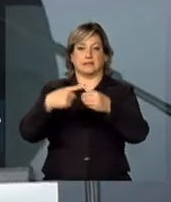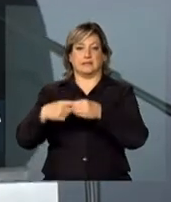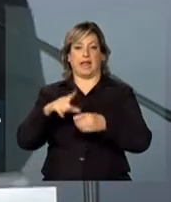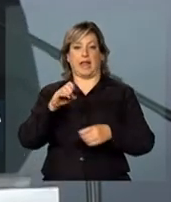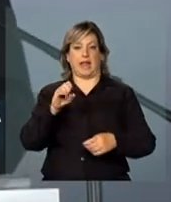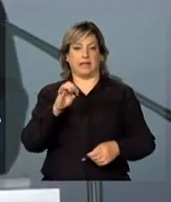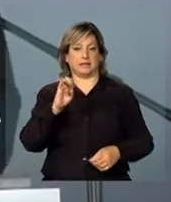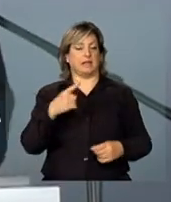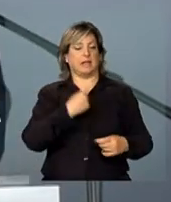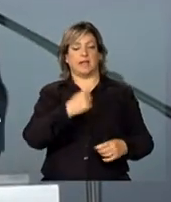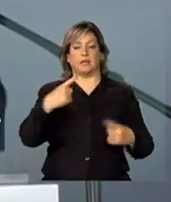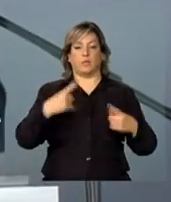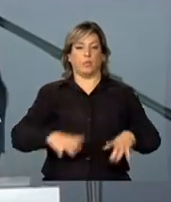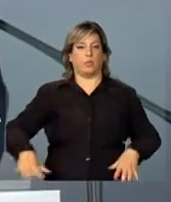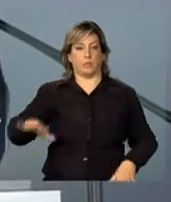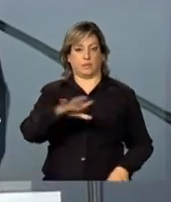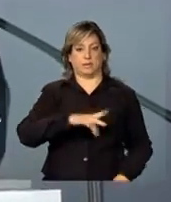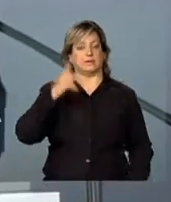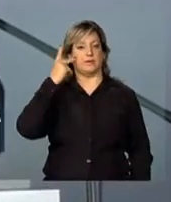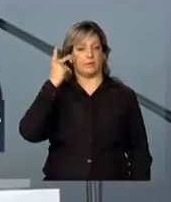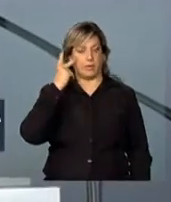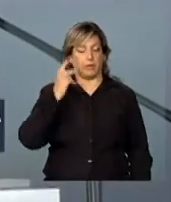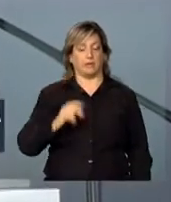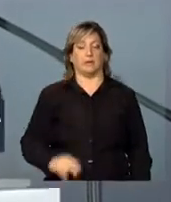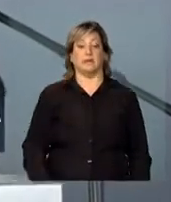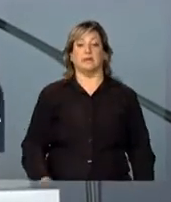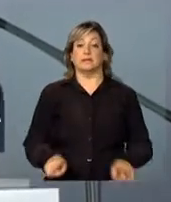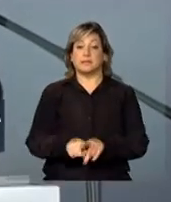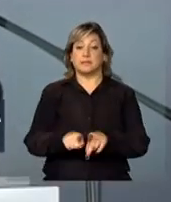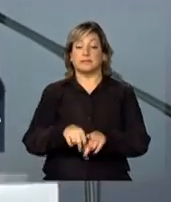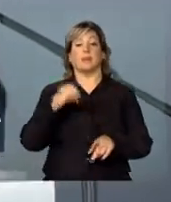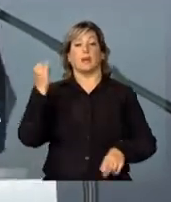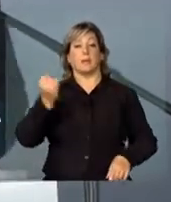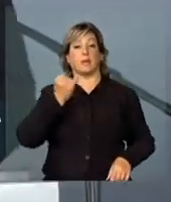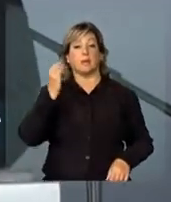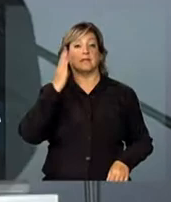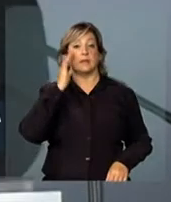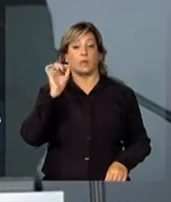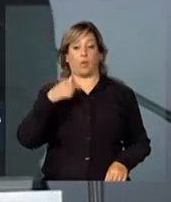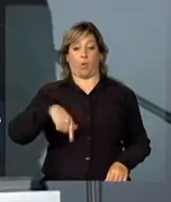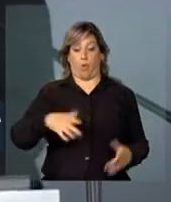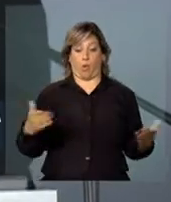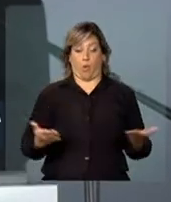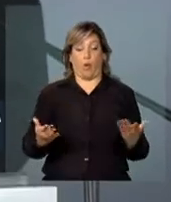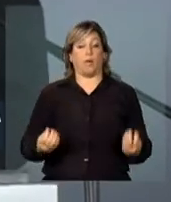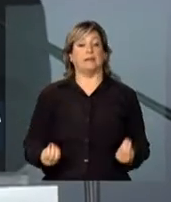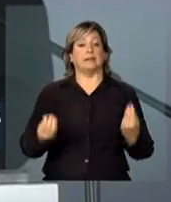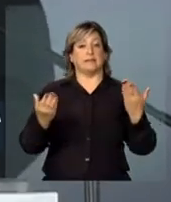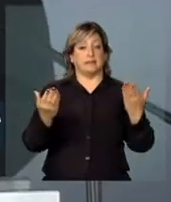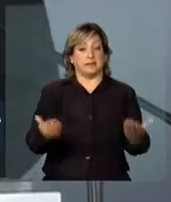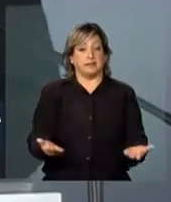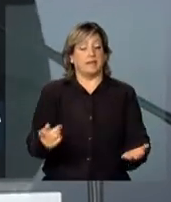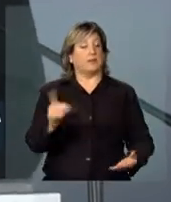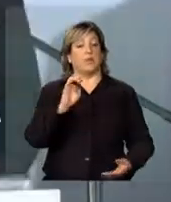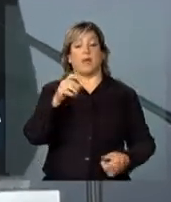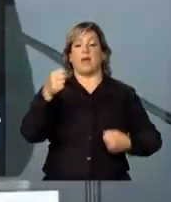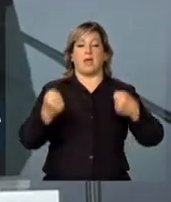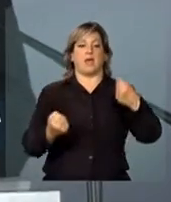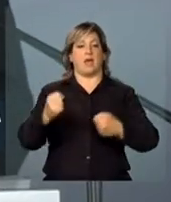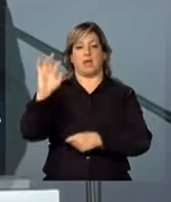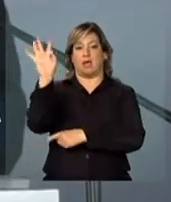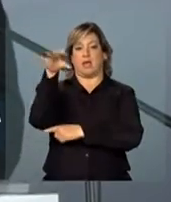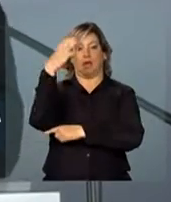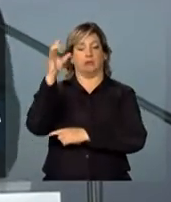em cada canto da nossa cidade. E é importante saber que o que a gente está entregando hoje não são ambulâncias,